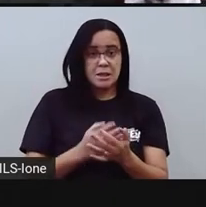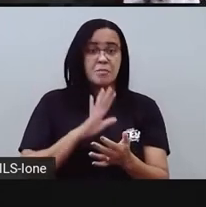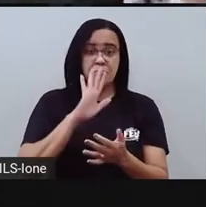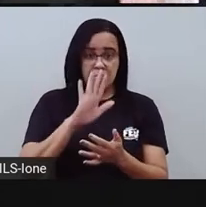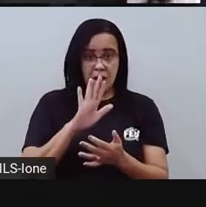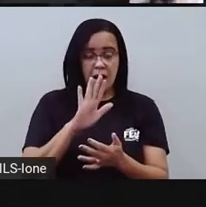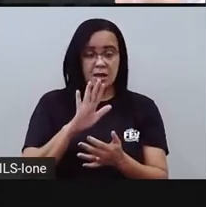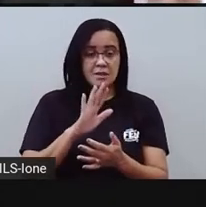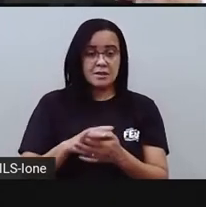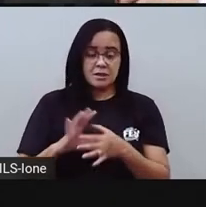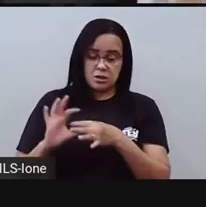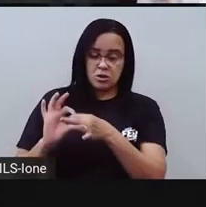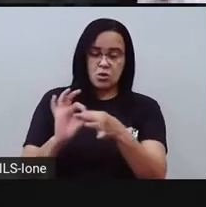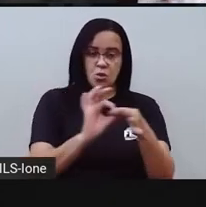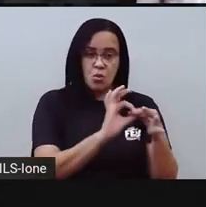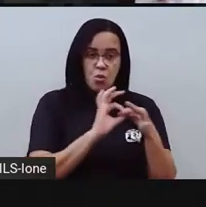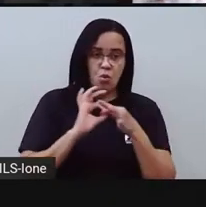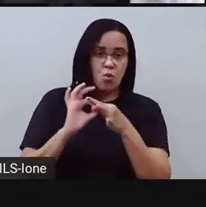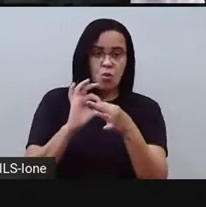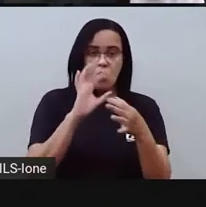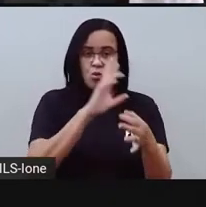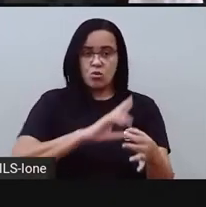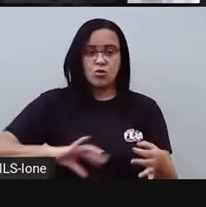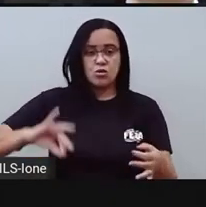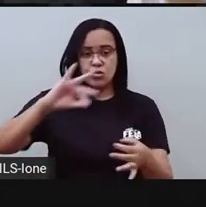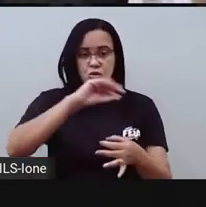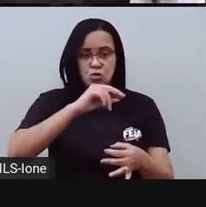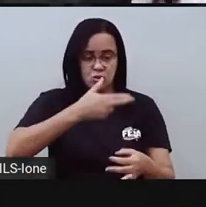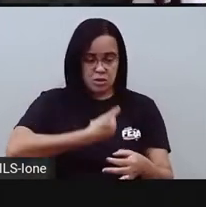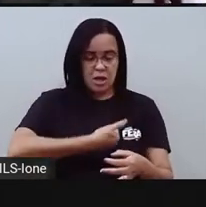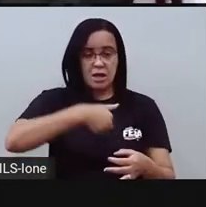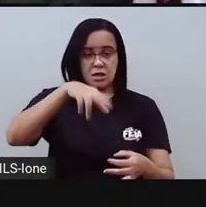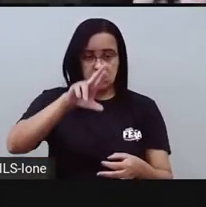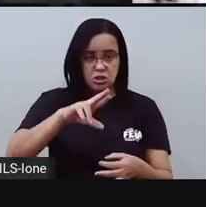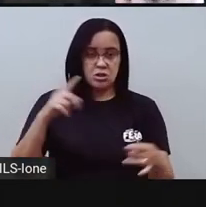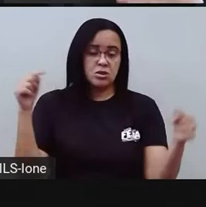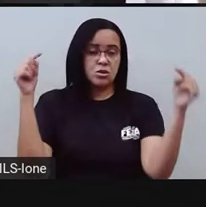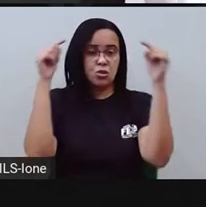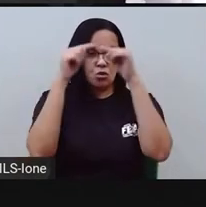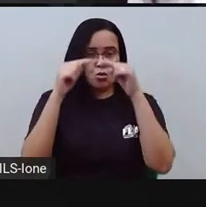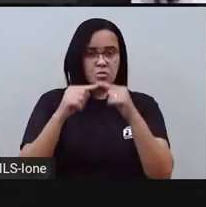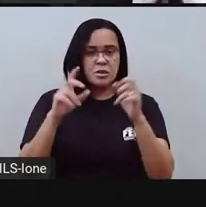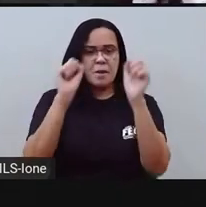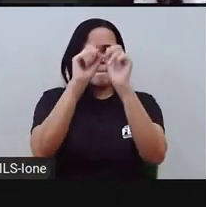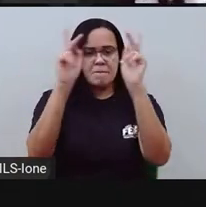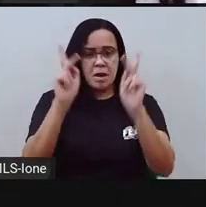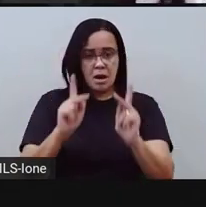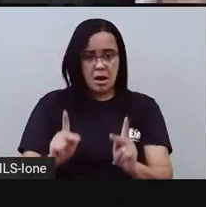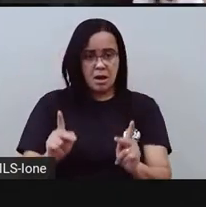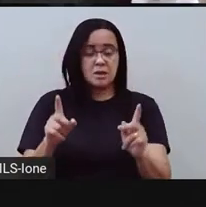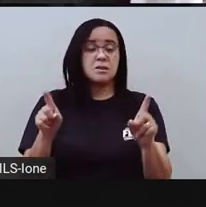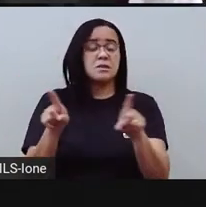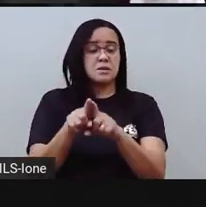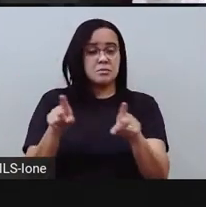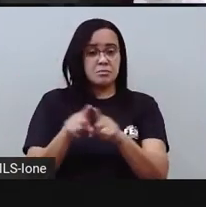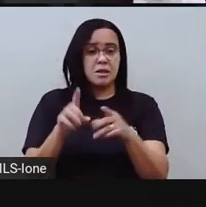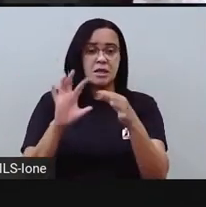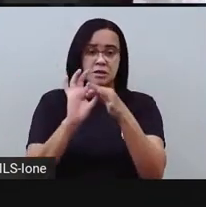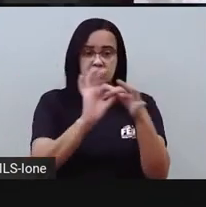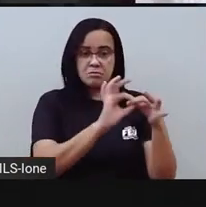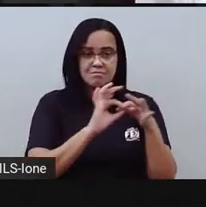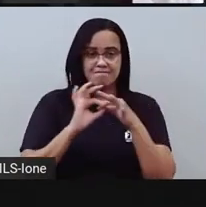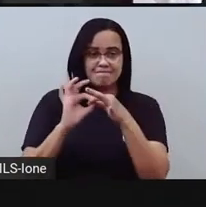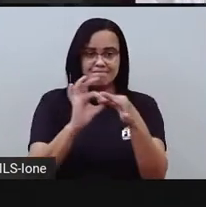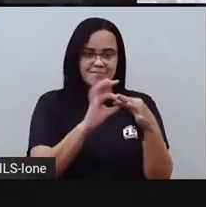religiões é que todas elas querem o quê? A paz, né? Querem a harmonia entre as pessoas e querem que as pessoas vivam